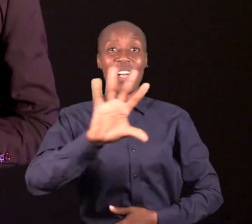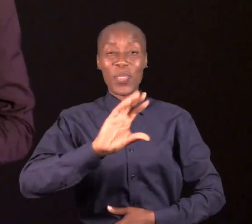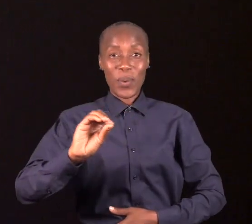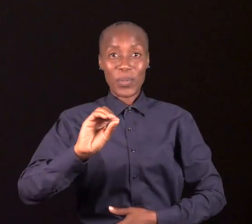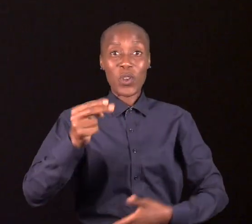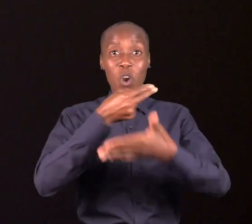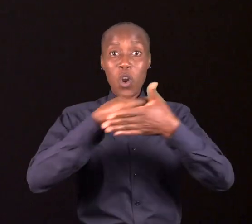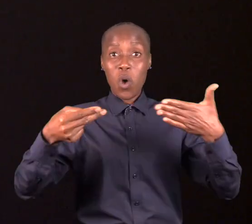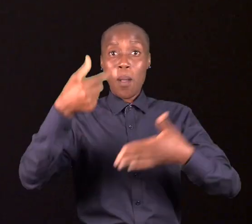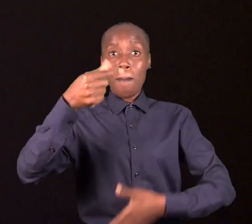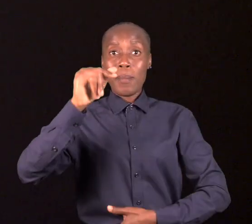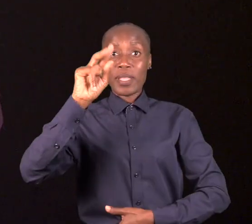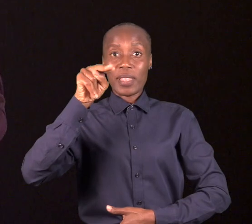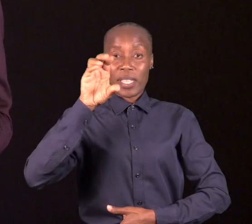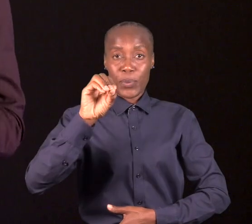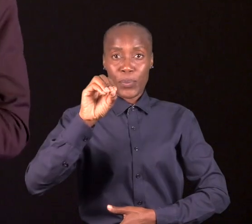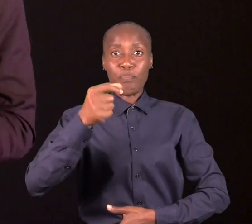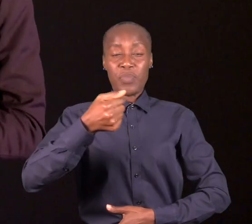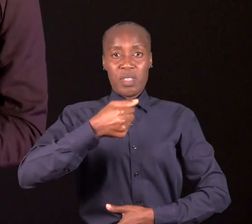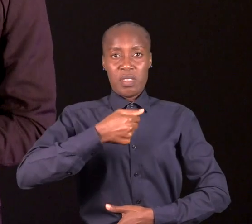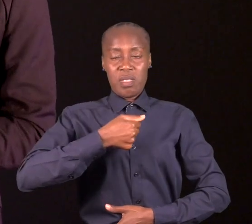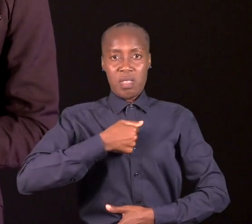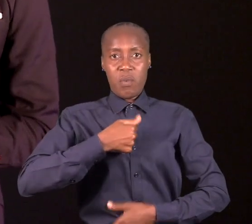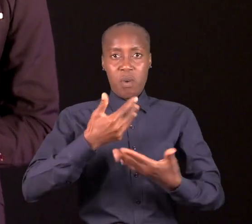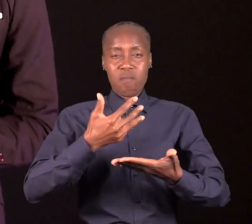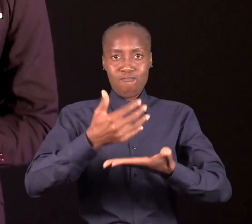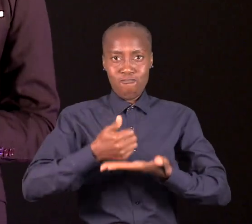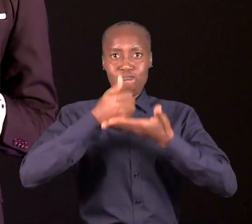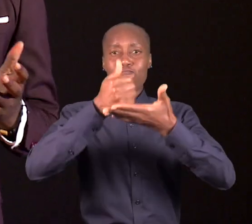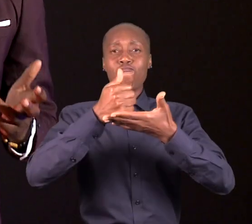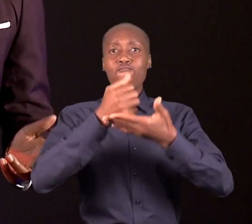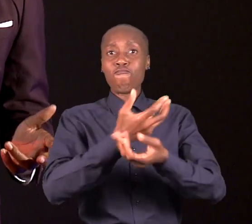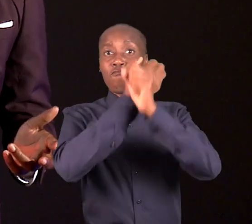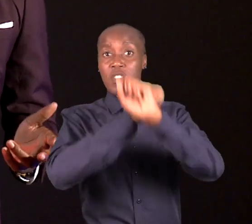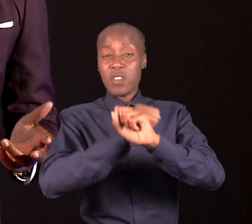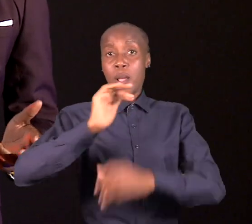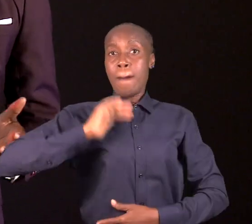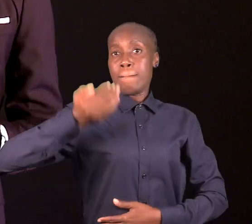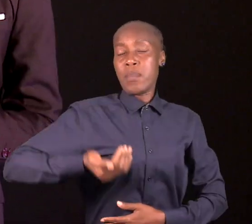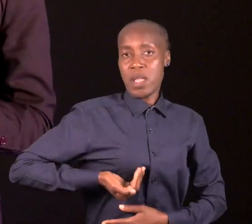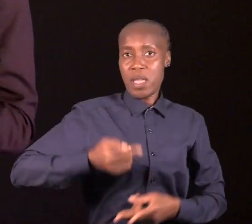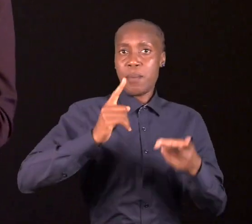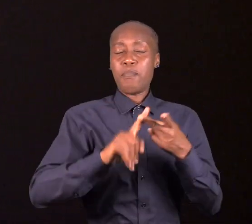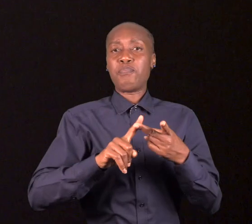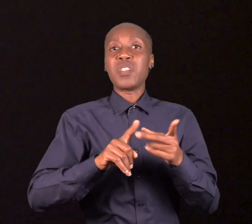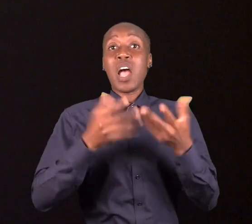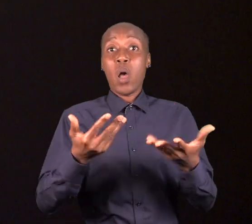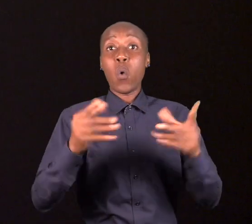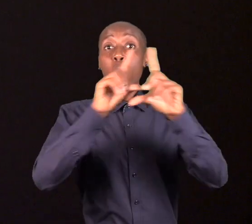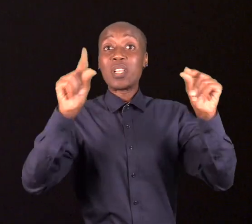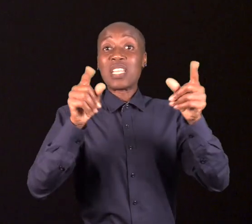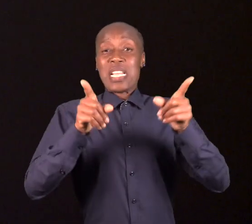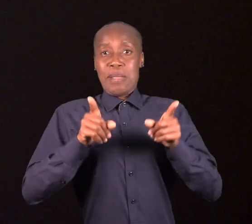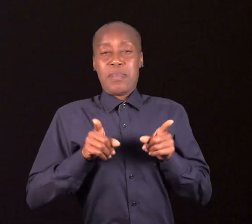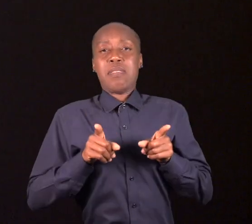Tino Daniel, um defensor dos direitos humanos, com um foco especial nas questões de raparigas e